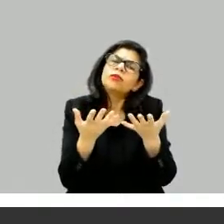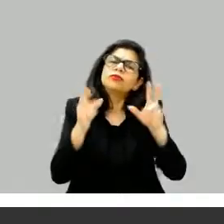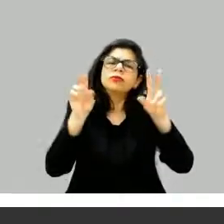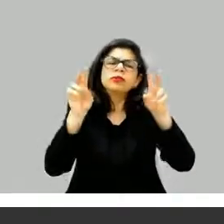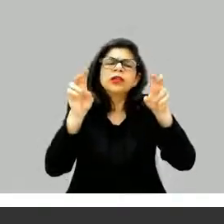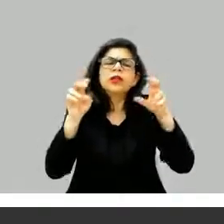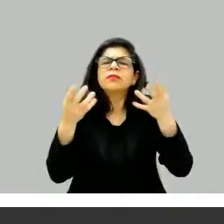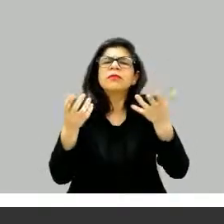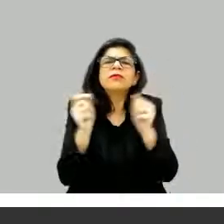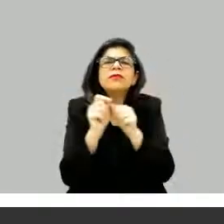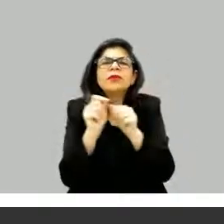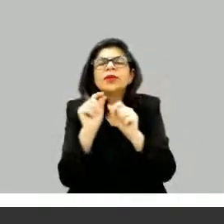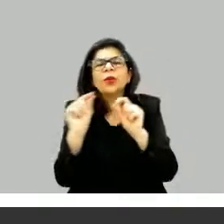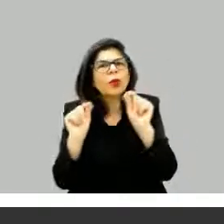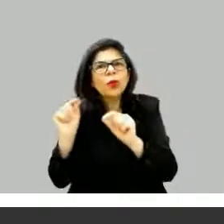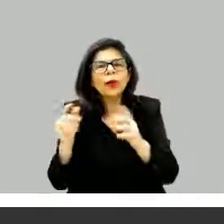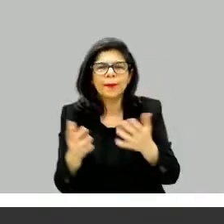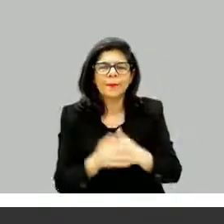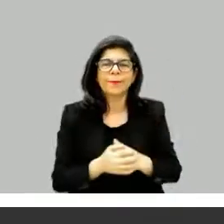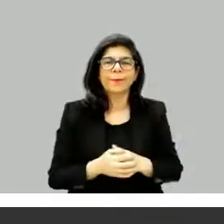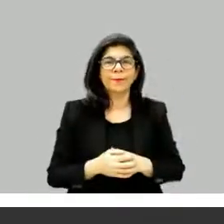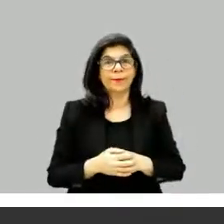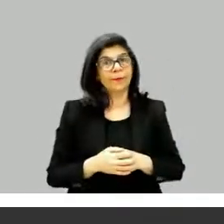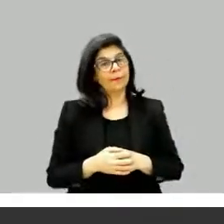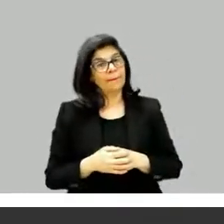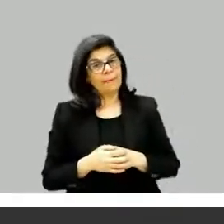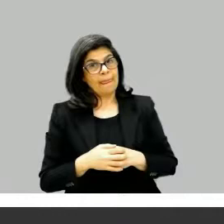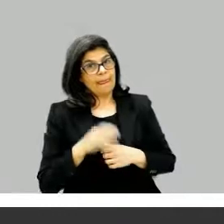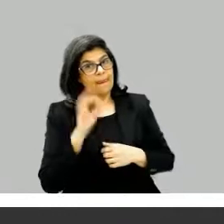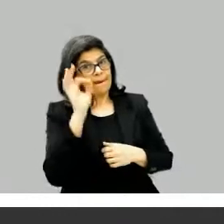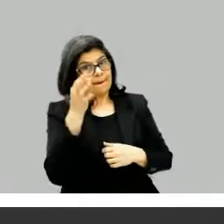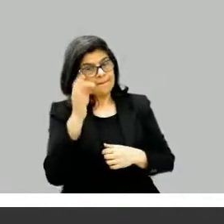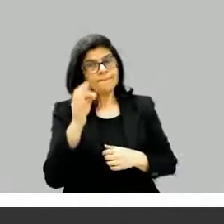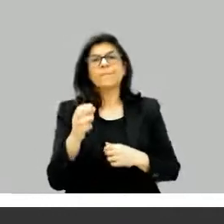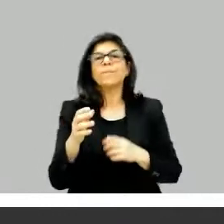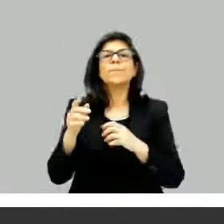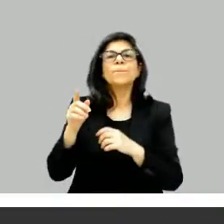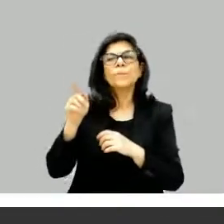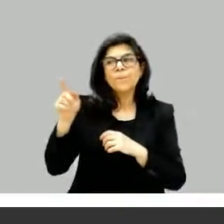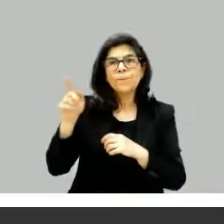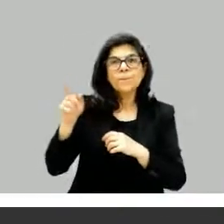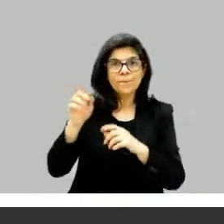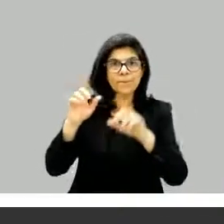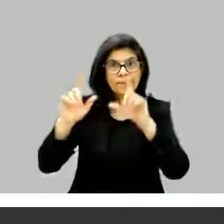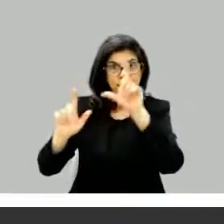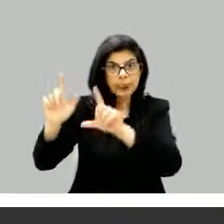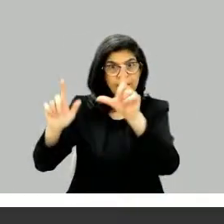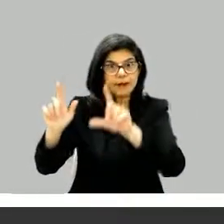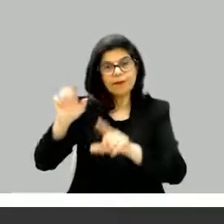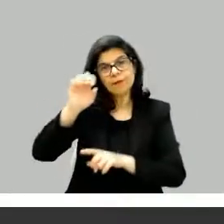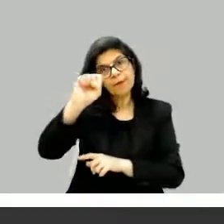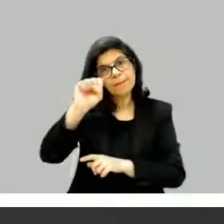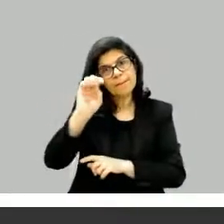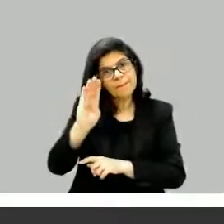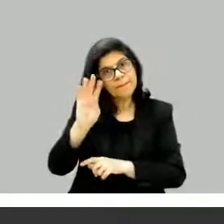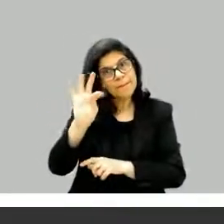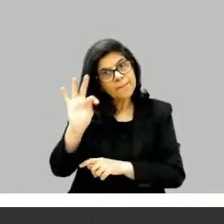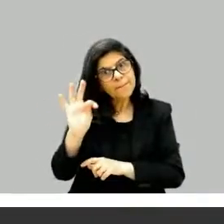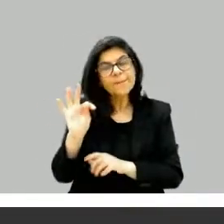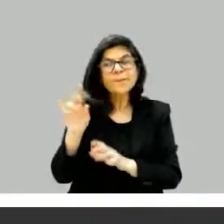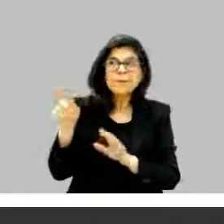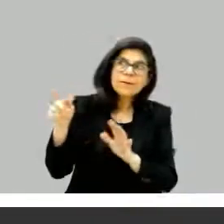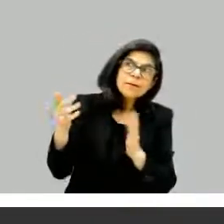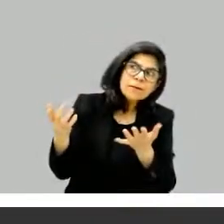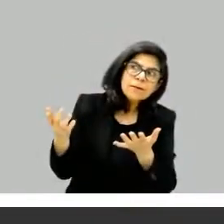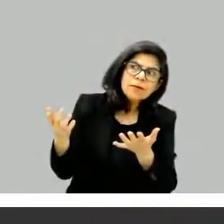SBT é um canal bem doido e eles não me disseram, não, não, vai fazendo, como vai fazendo, eu preciso saber onde é que vai ter break. Não,